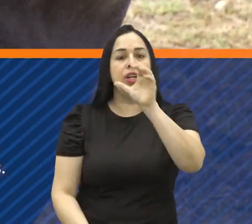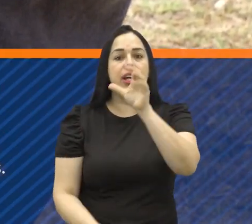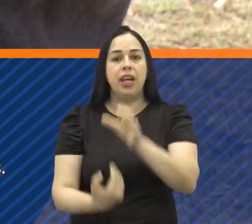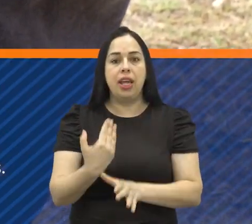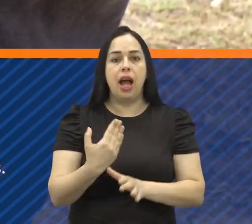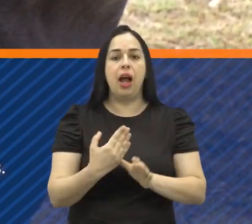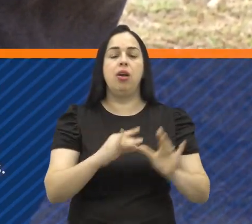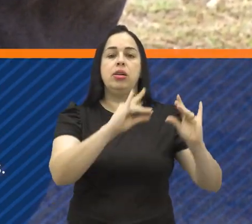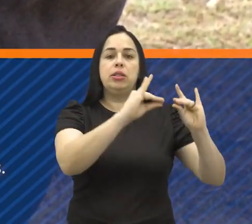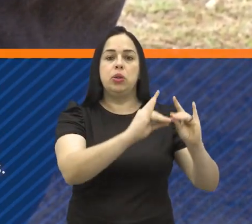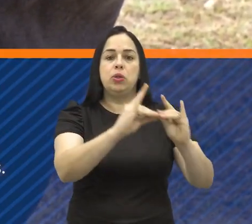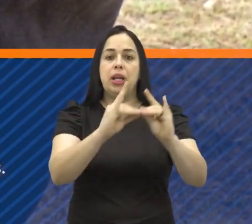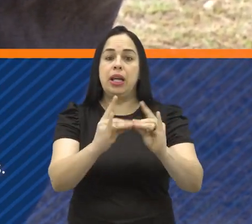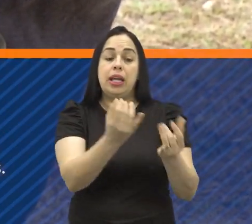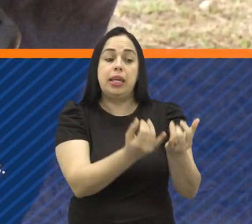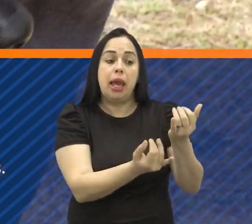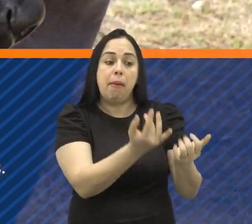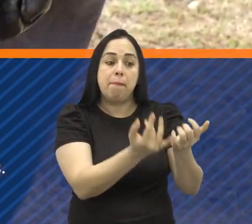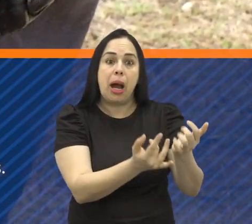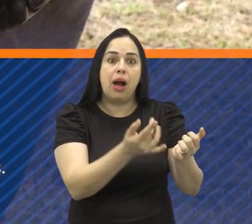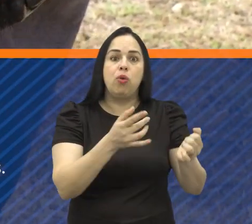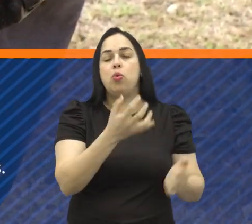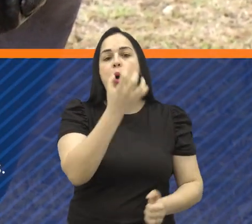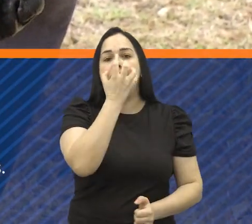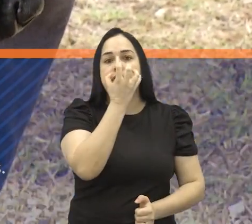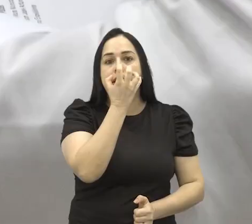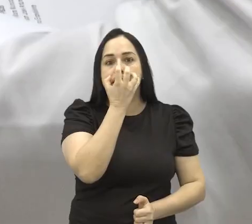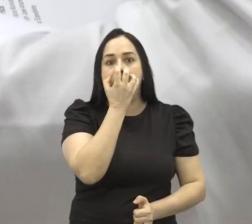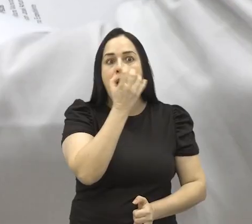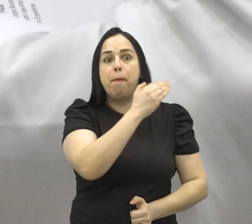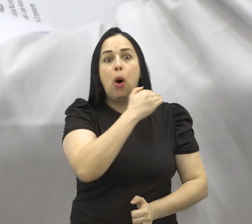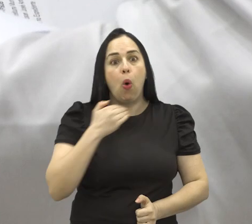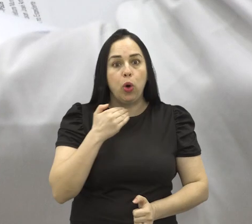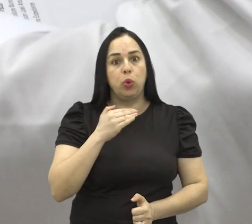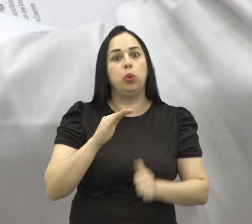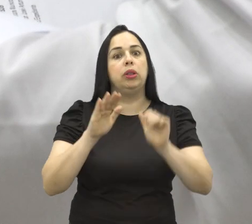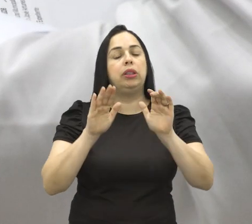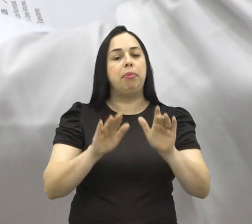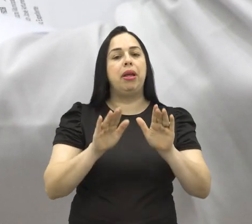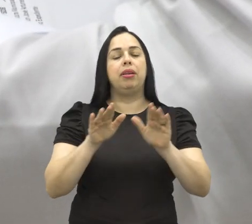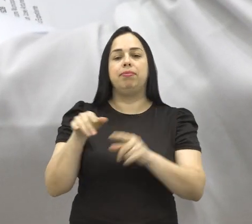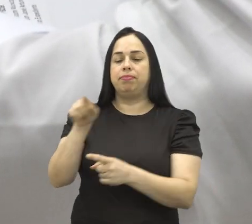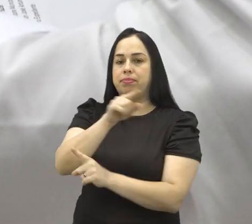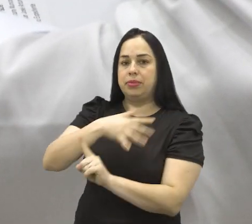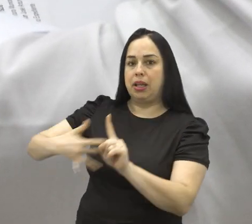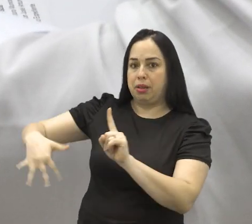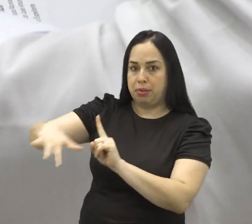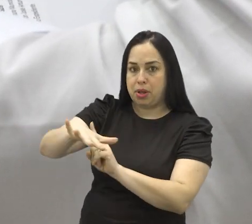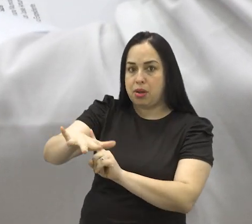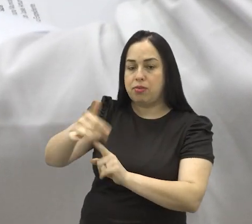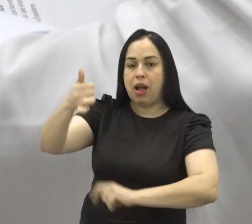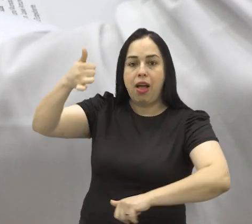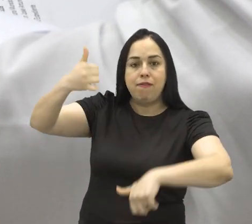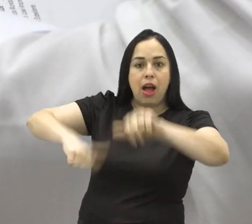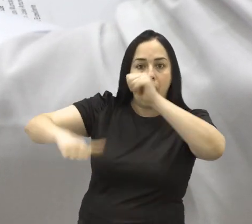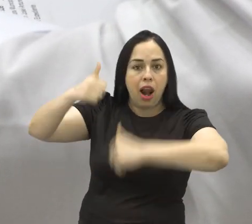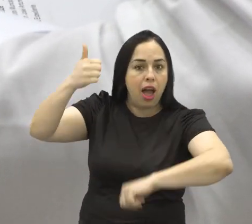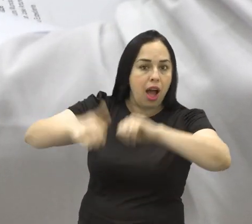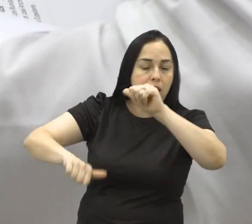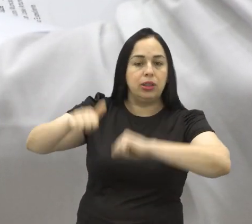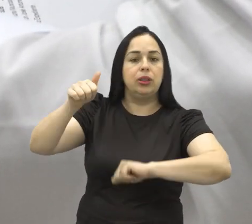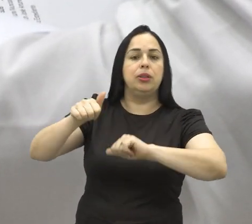um crematório para incineração de cadáveres de animais no município. Pautada no meio ambiente, segue para a apreciação dos